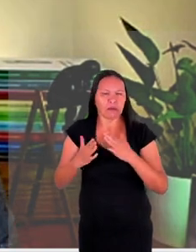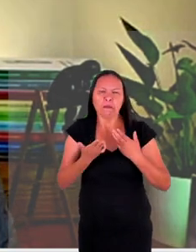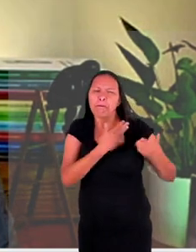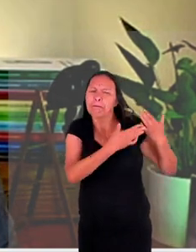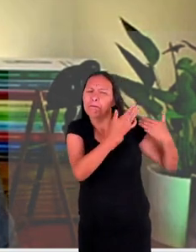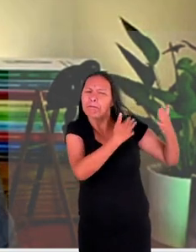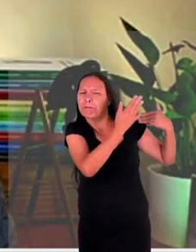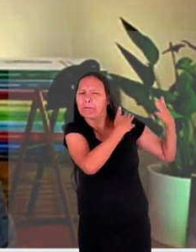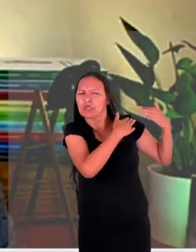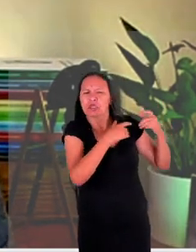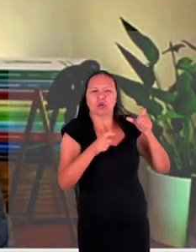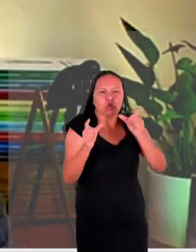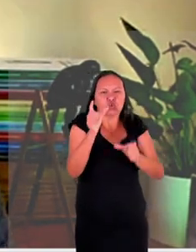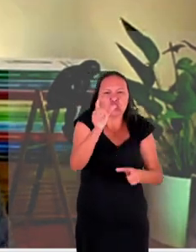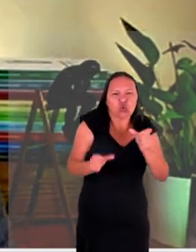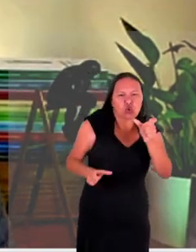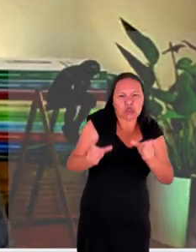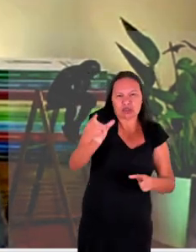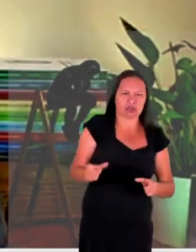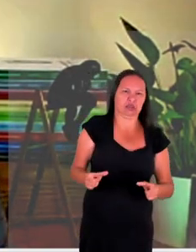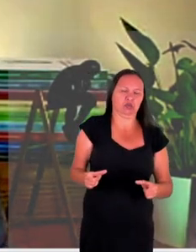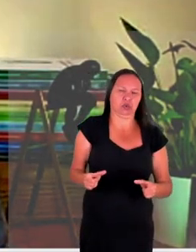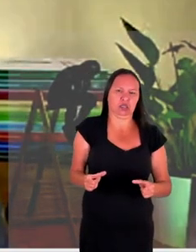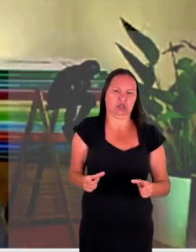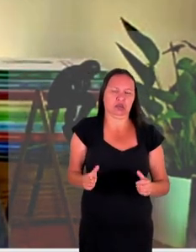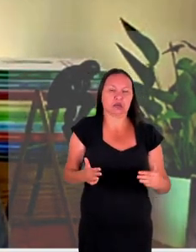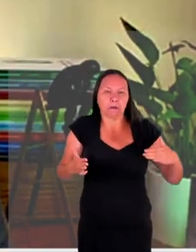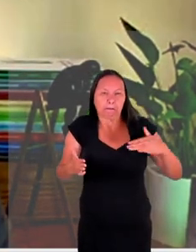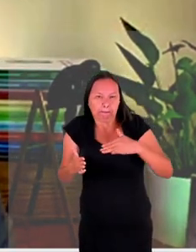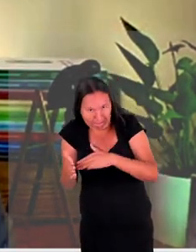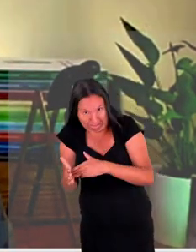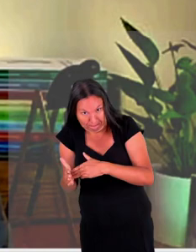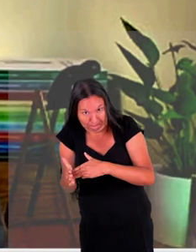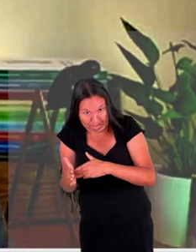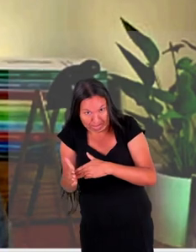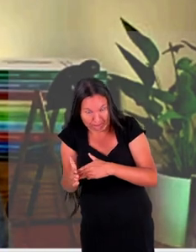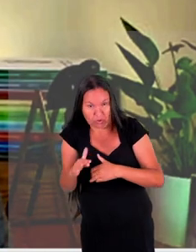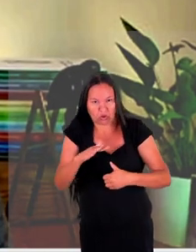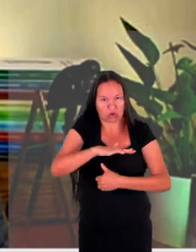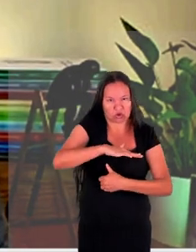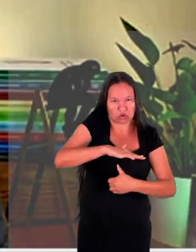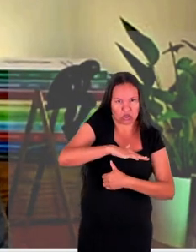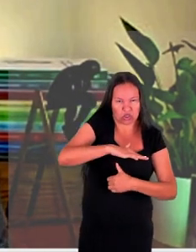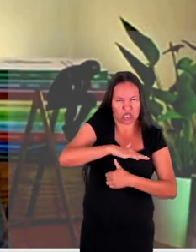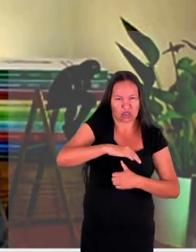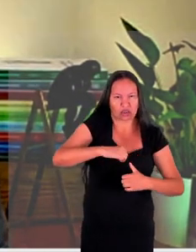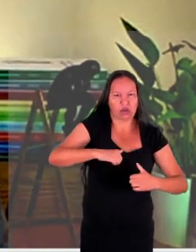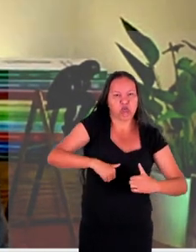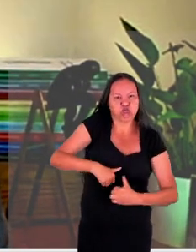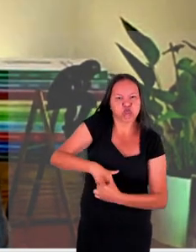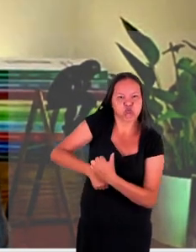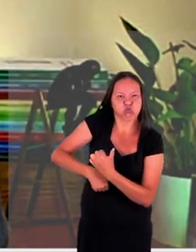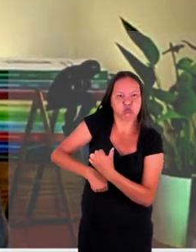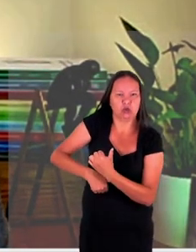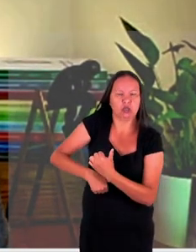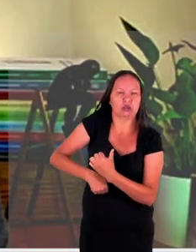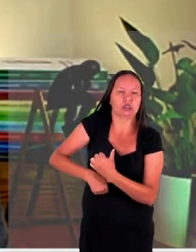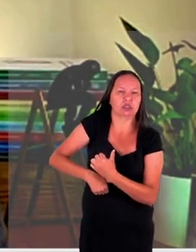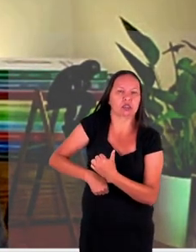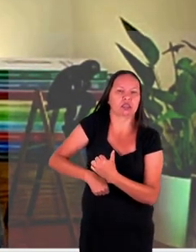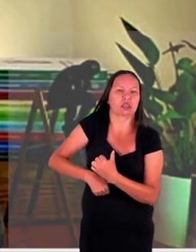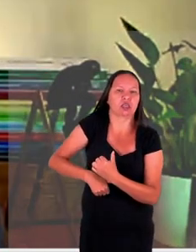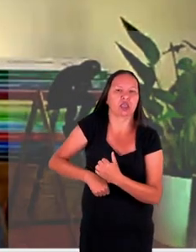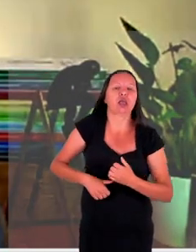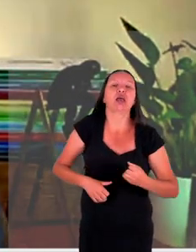todas as pessoas que interagem indireta ou diretamente com a vítima são corresponsáveis com